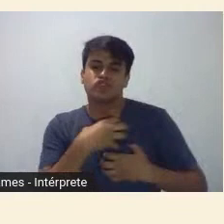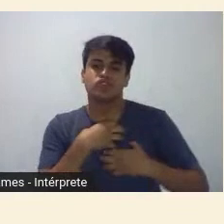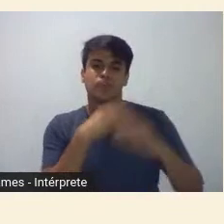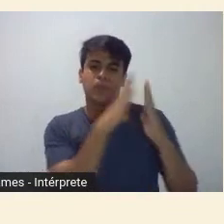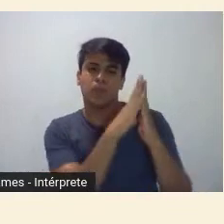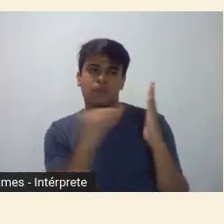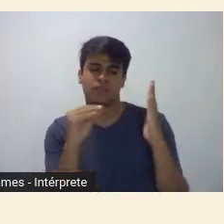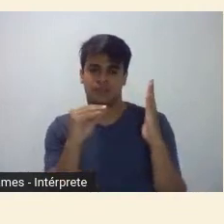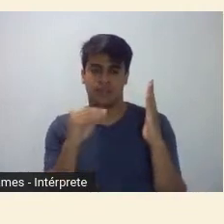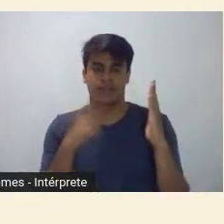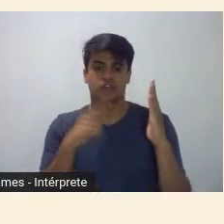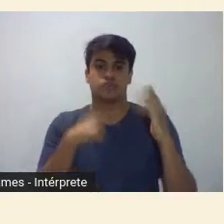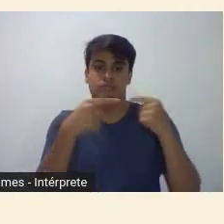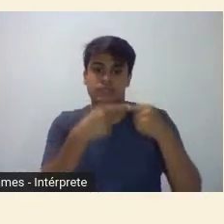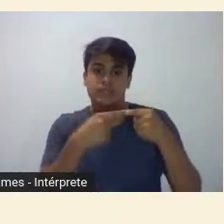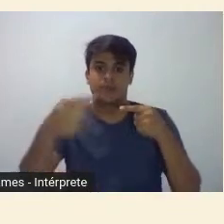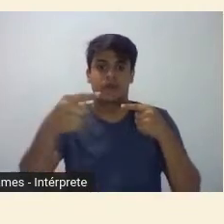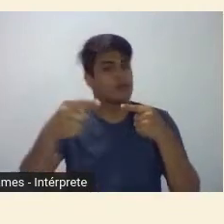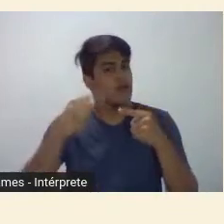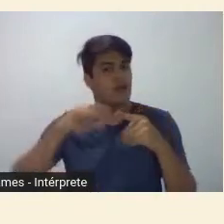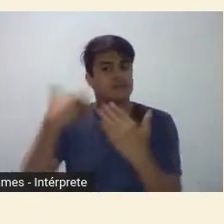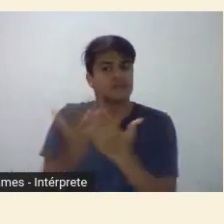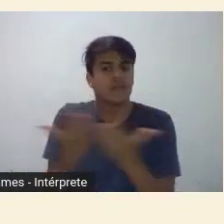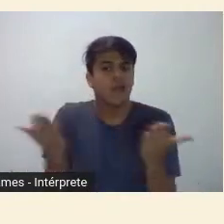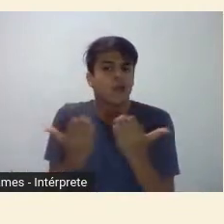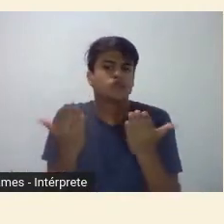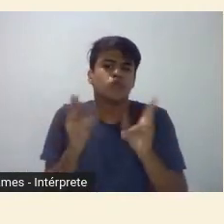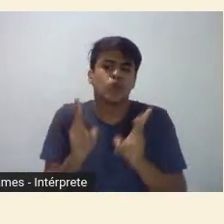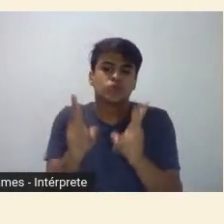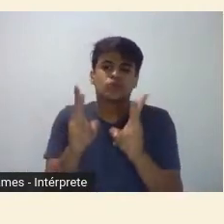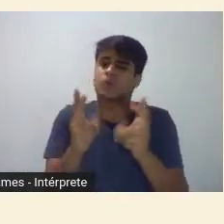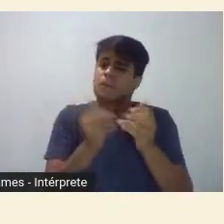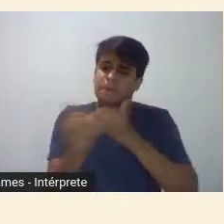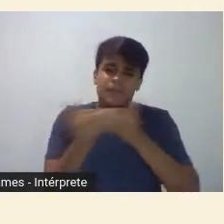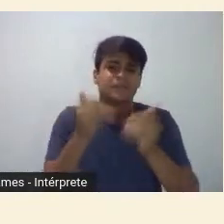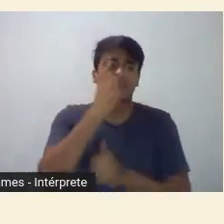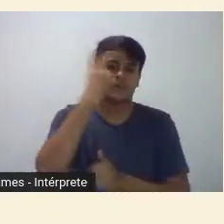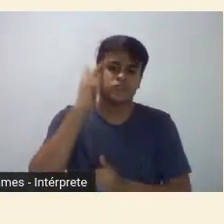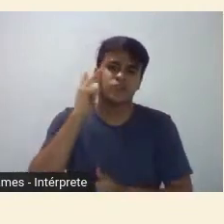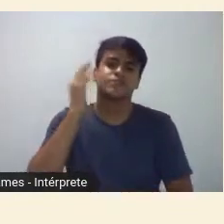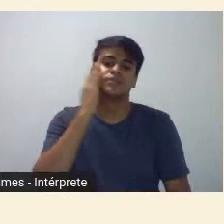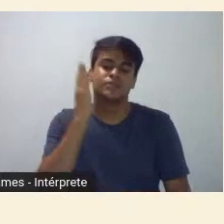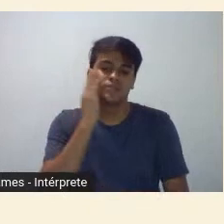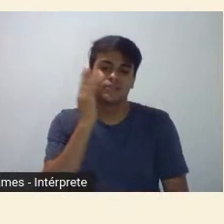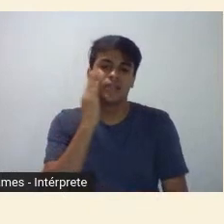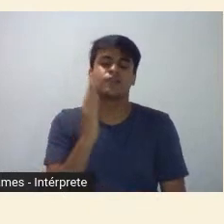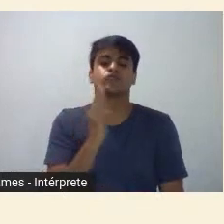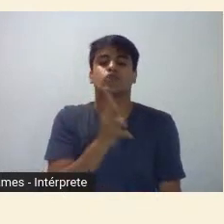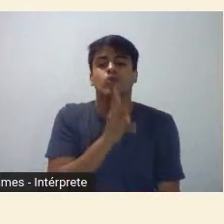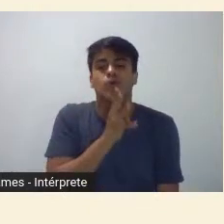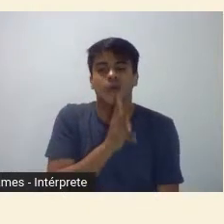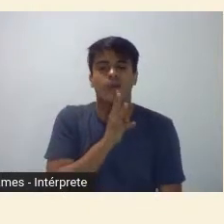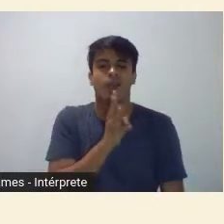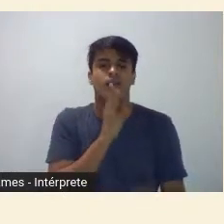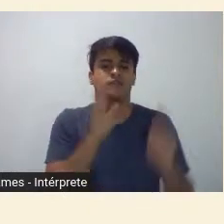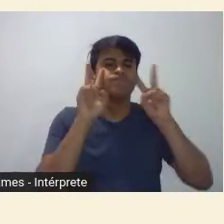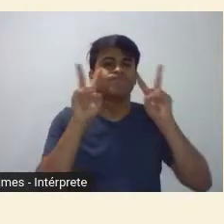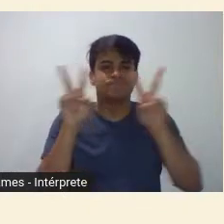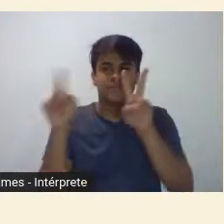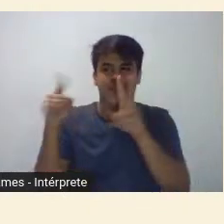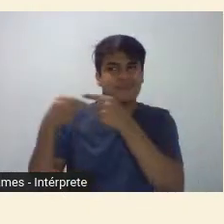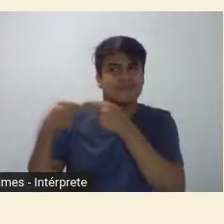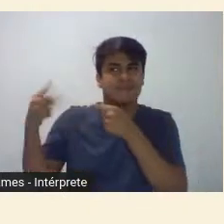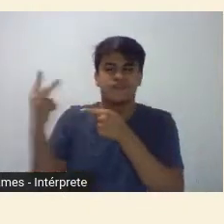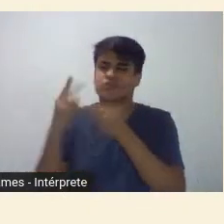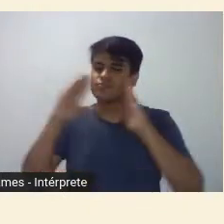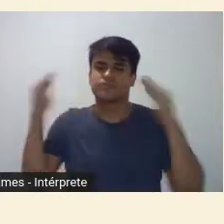semana segue pulsando até mesmo para aqueles que entendem e denunciam o caráter altamente exclusivista e branco do evento original